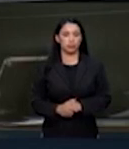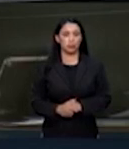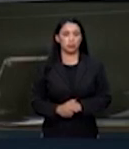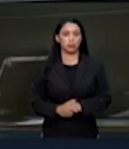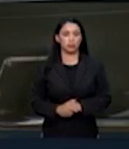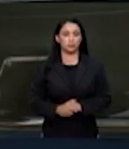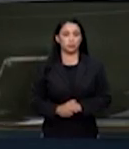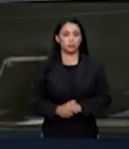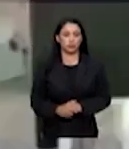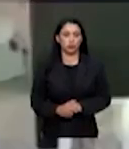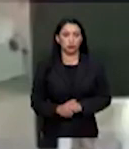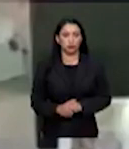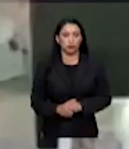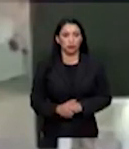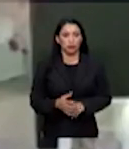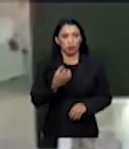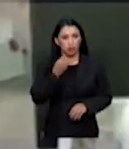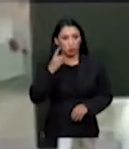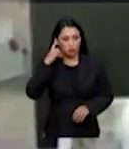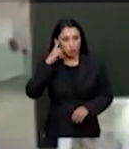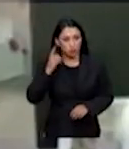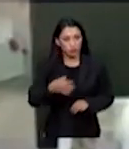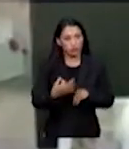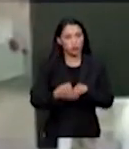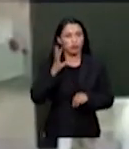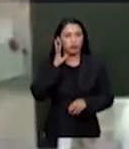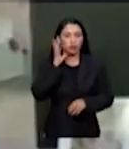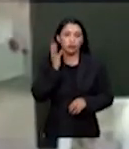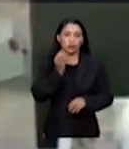Bom dia, excelentíssimo ministro Dias Toffoli.